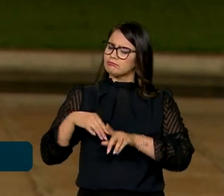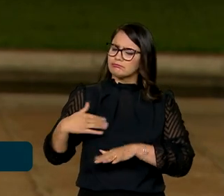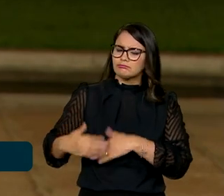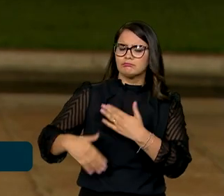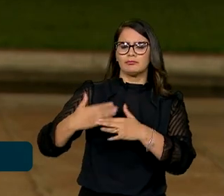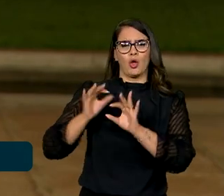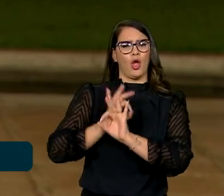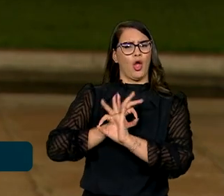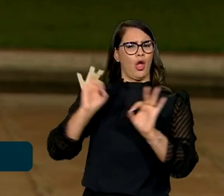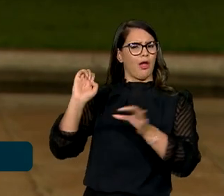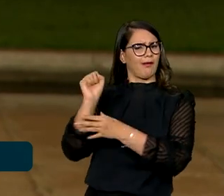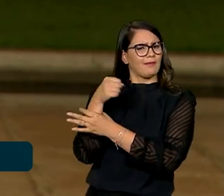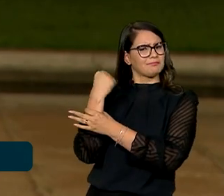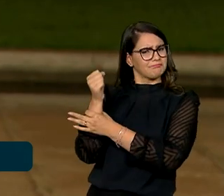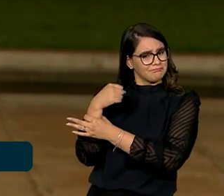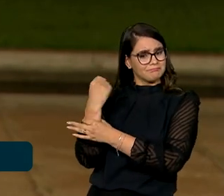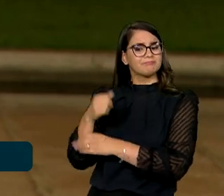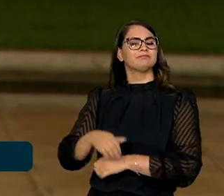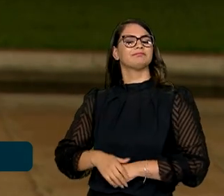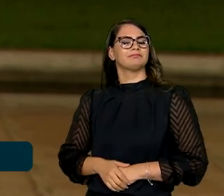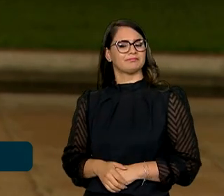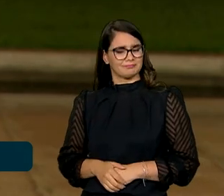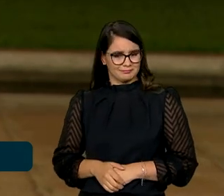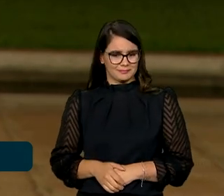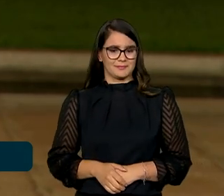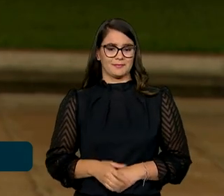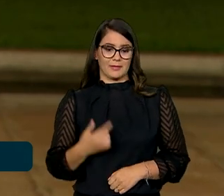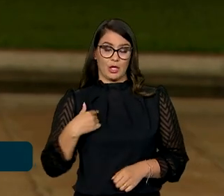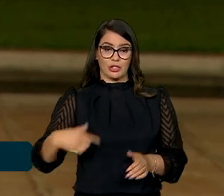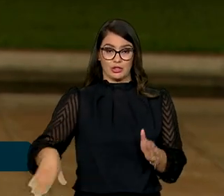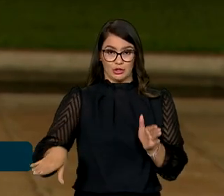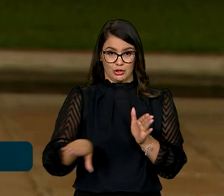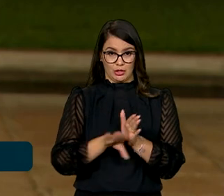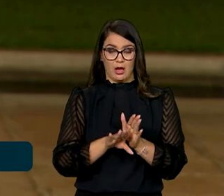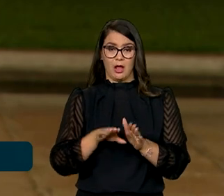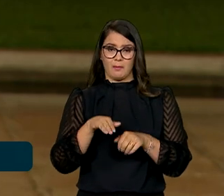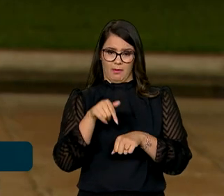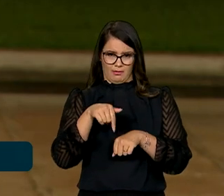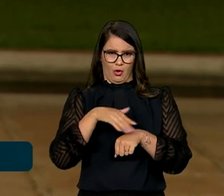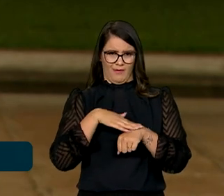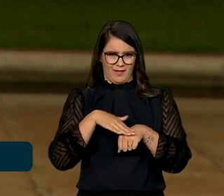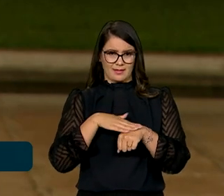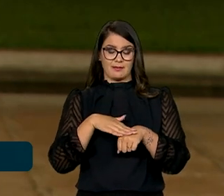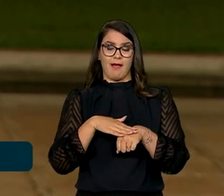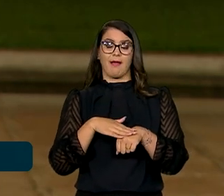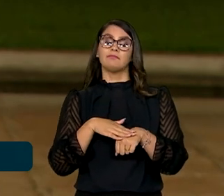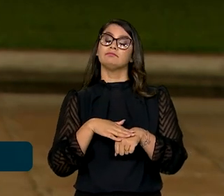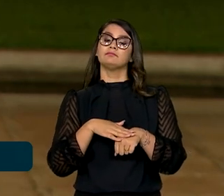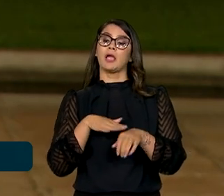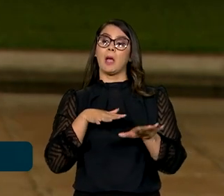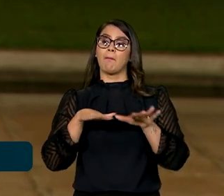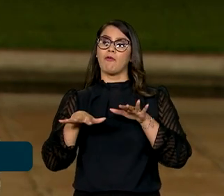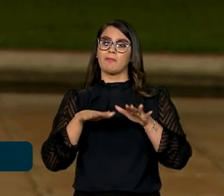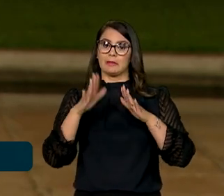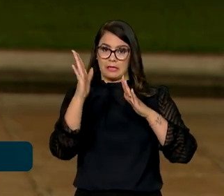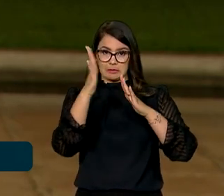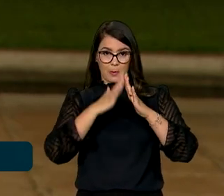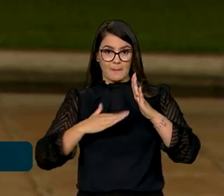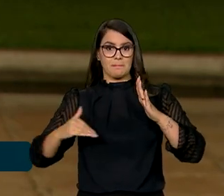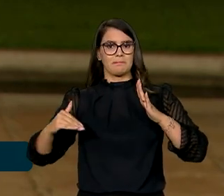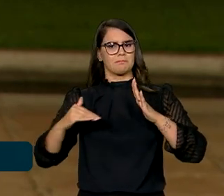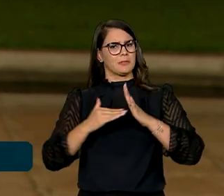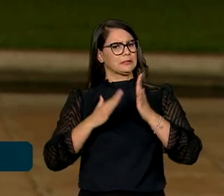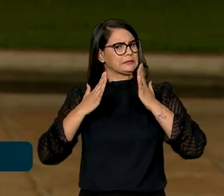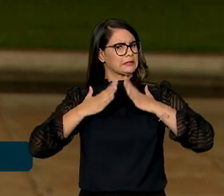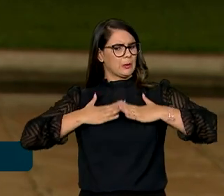muito bem na fisioterapia. E nós chegamos aqui alguns dias a comentar que a movimentação aqui no Palácio do Alvorado está